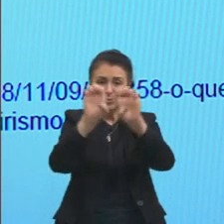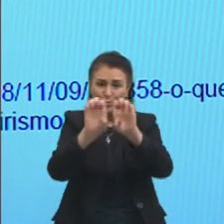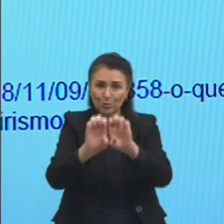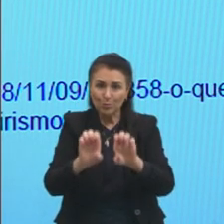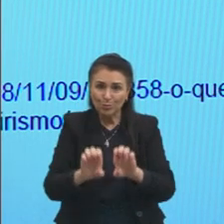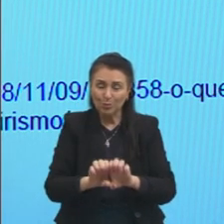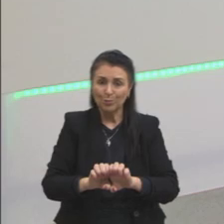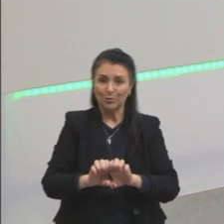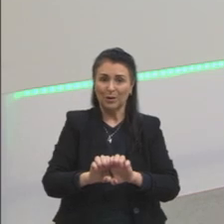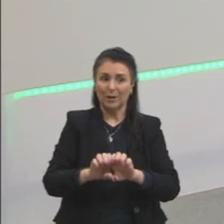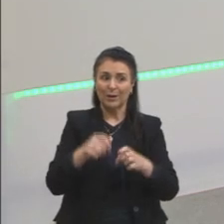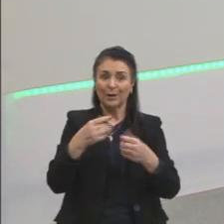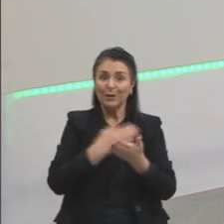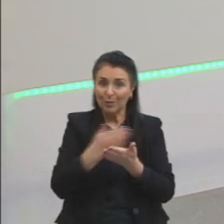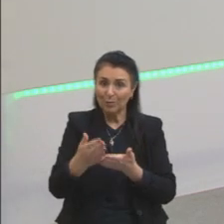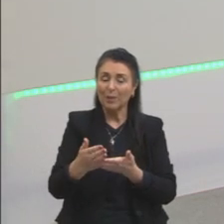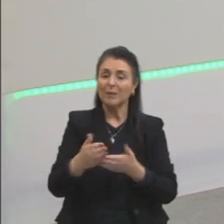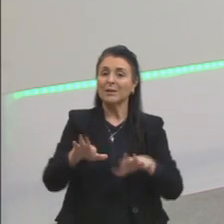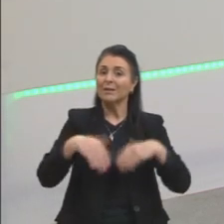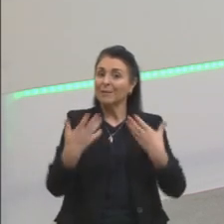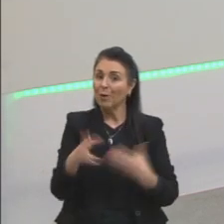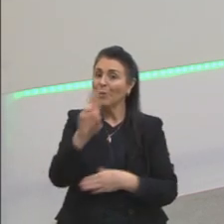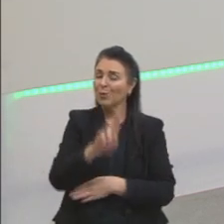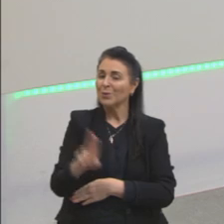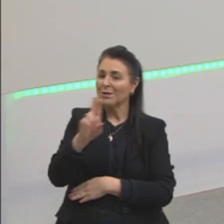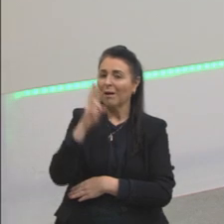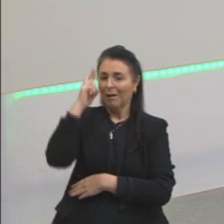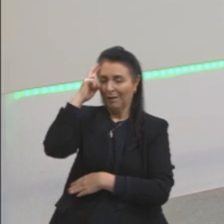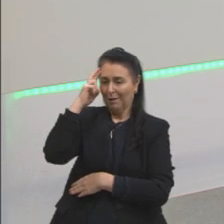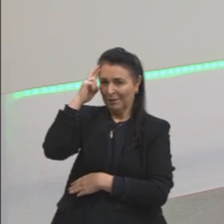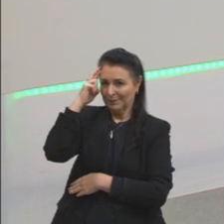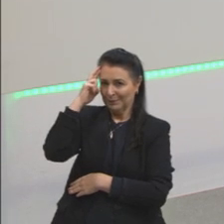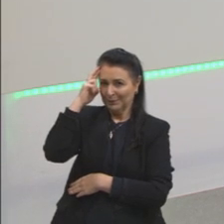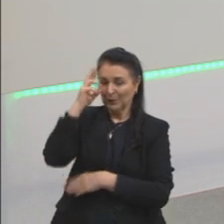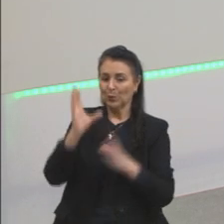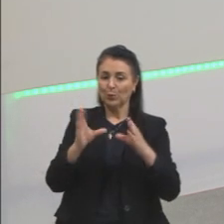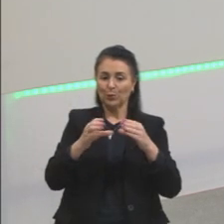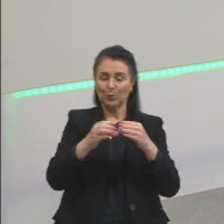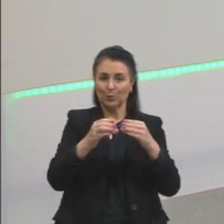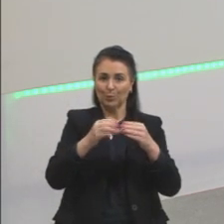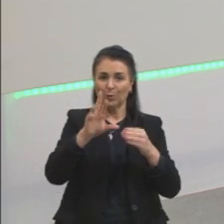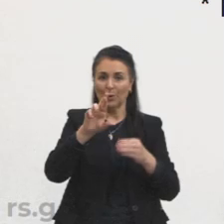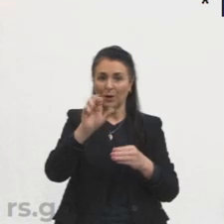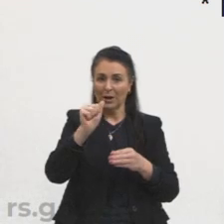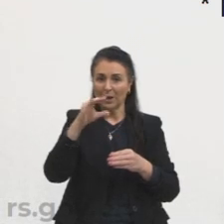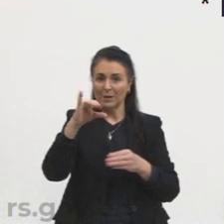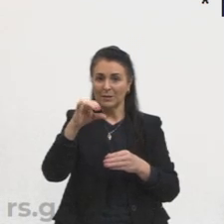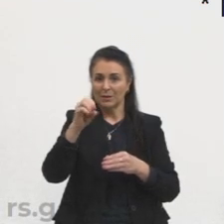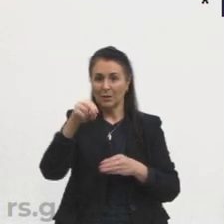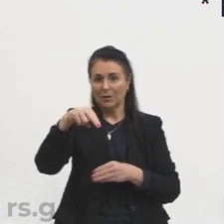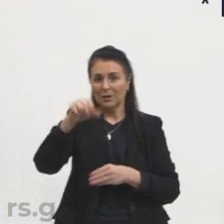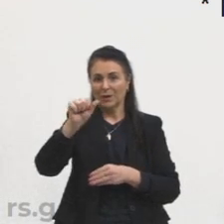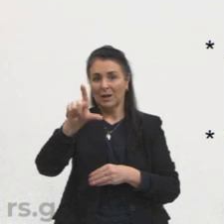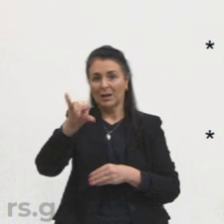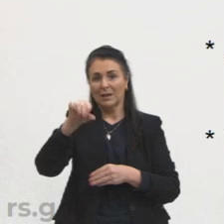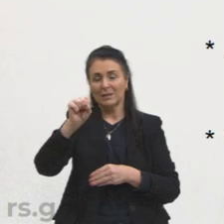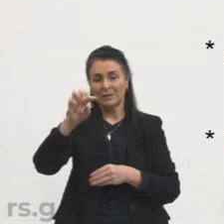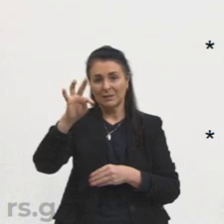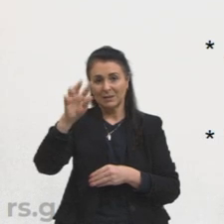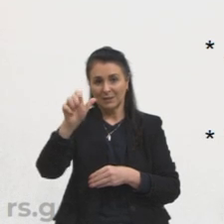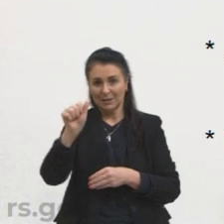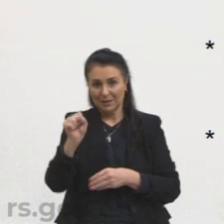passe a ser racional. Aí está, portanto, os racionalistas, conhecimento pela razão, os empiristas, conhecimento